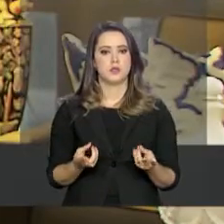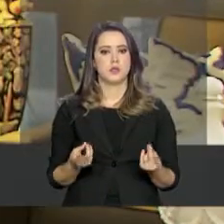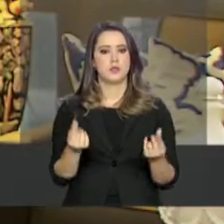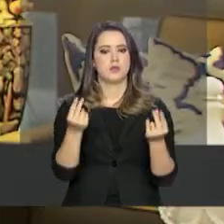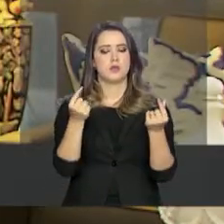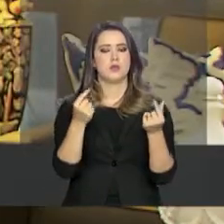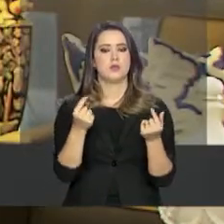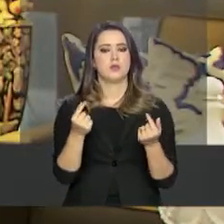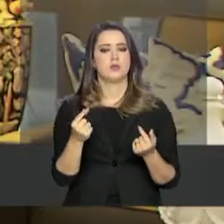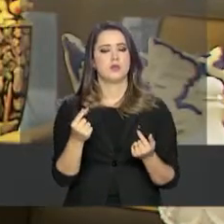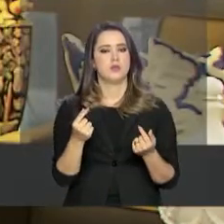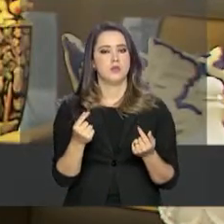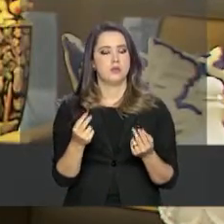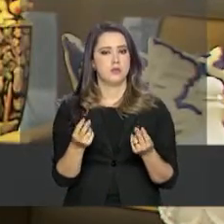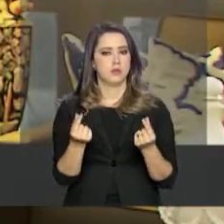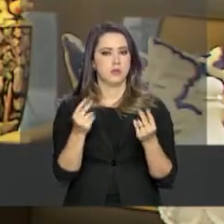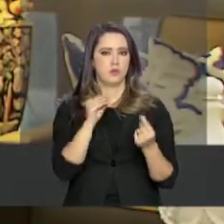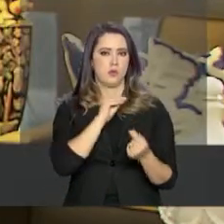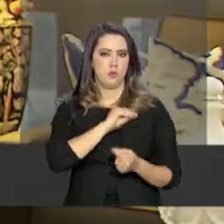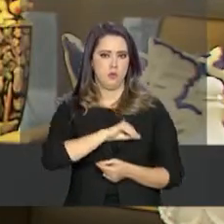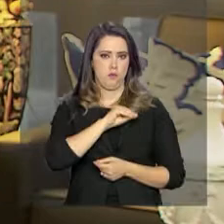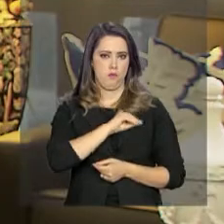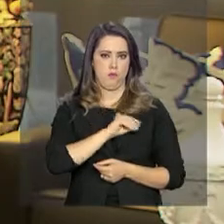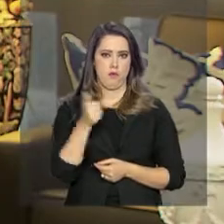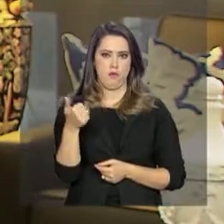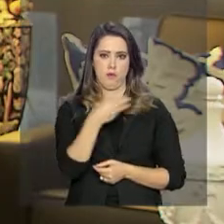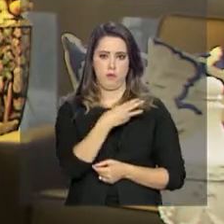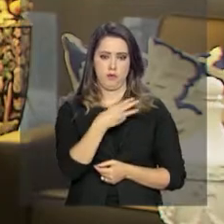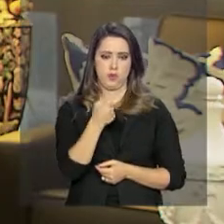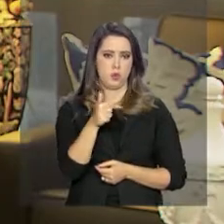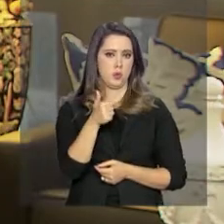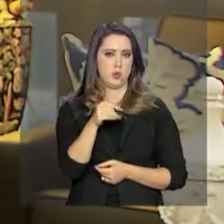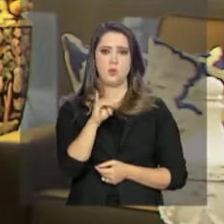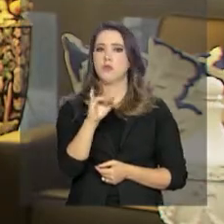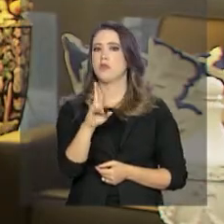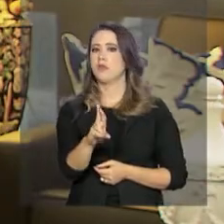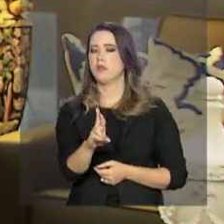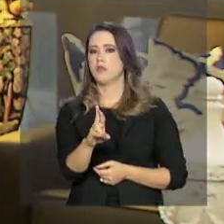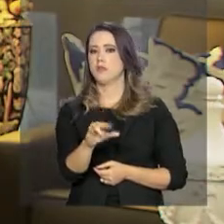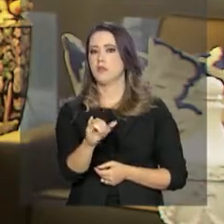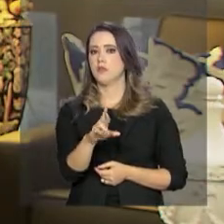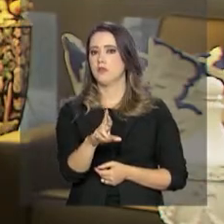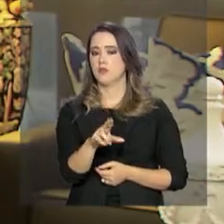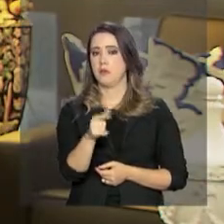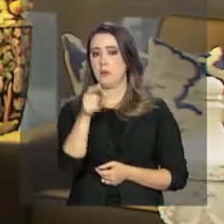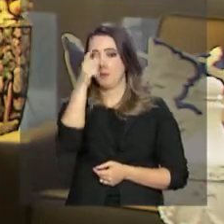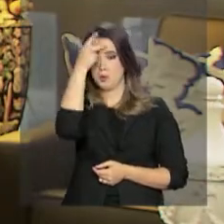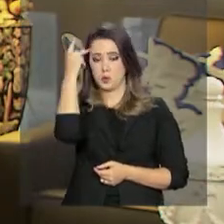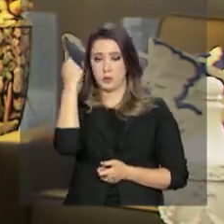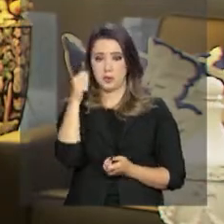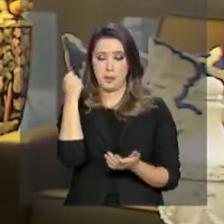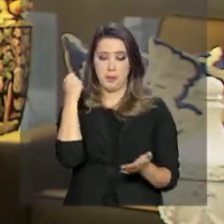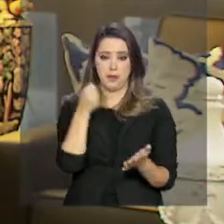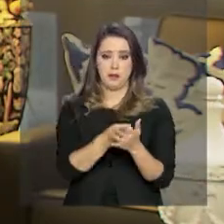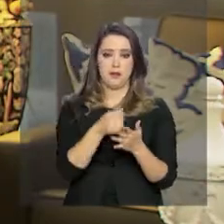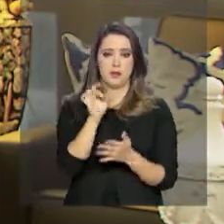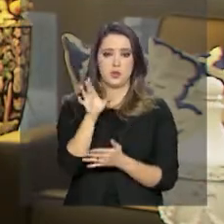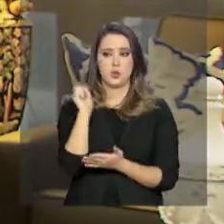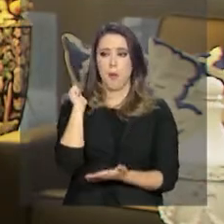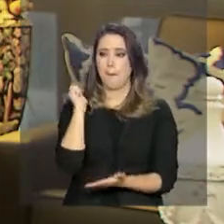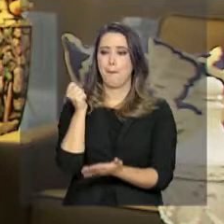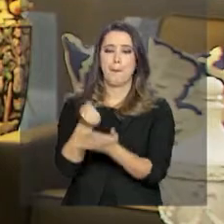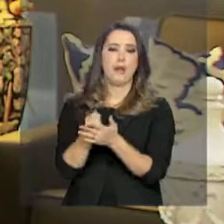sobre ela, não incide em imposto de renda. Imposto de renda, para quem deve imposto de renda, só vai